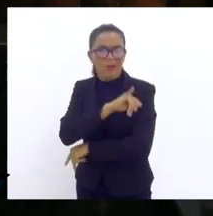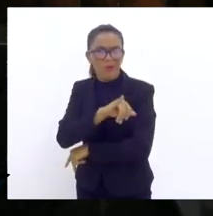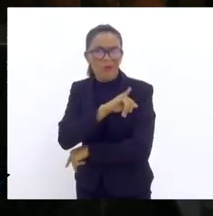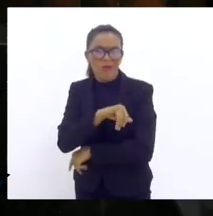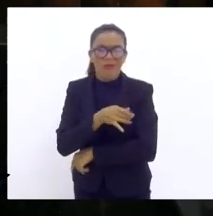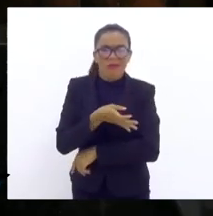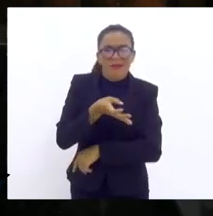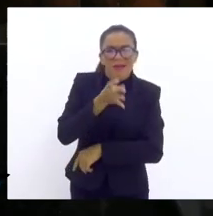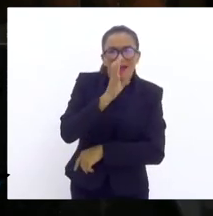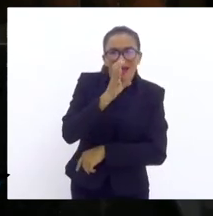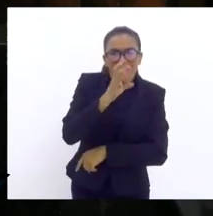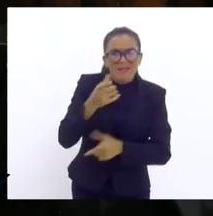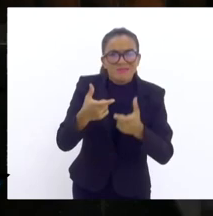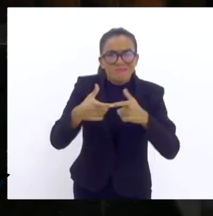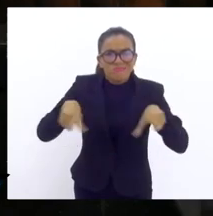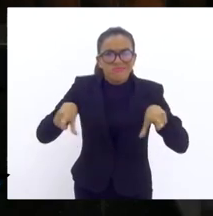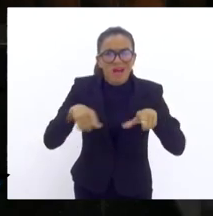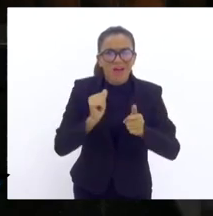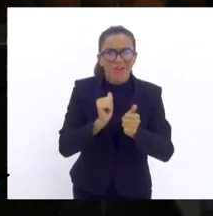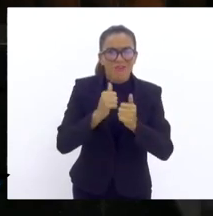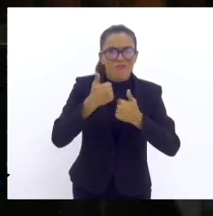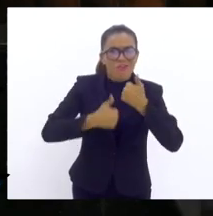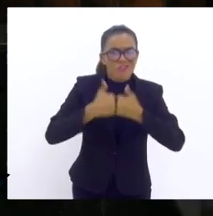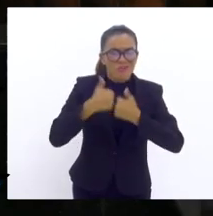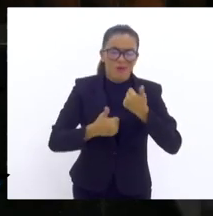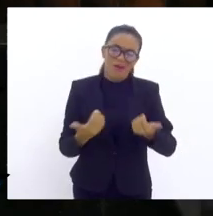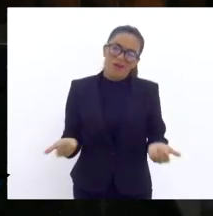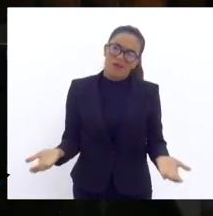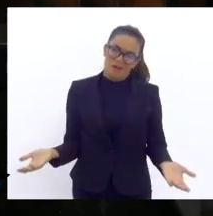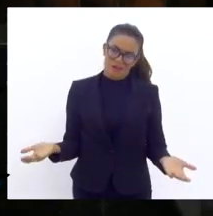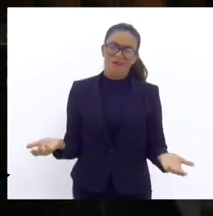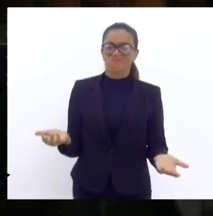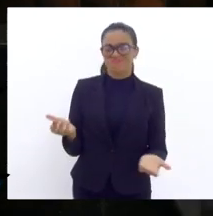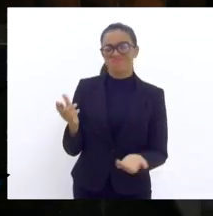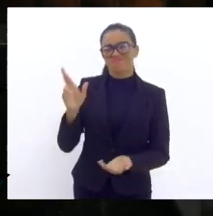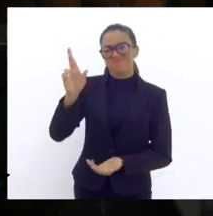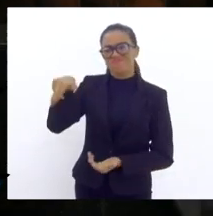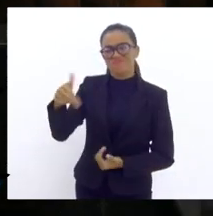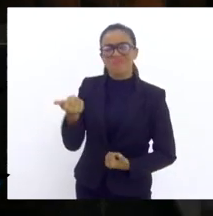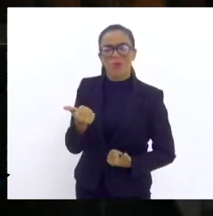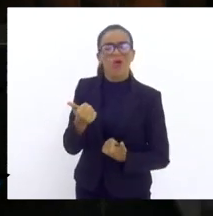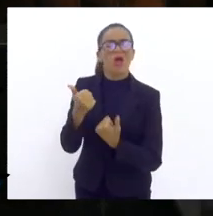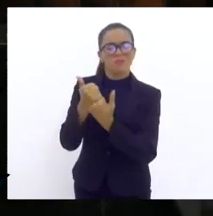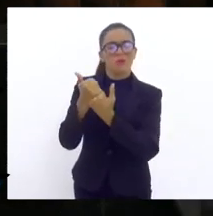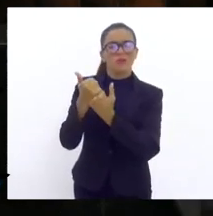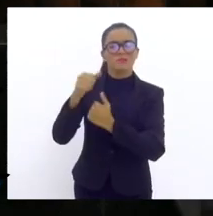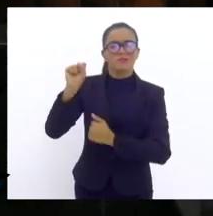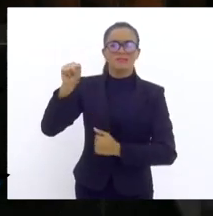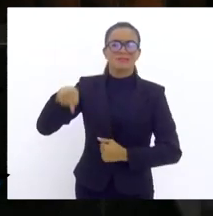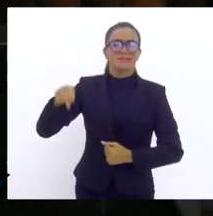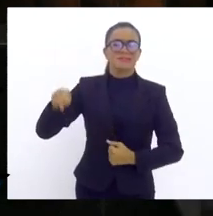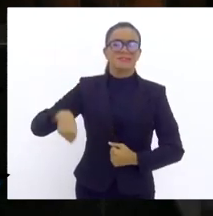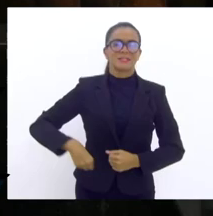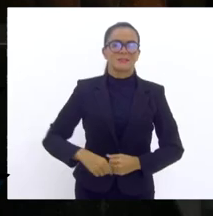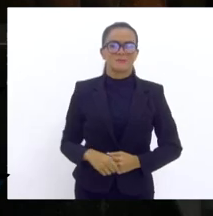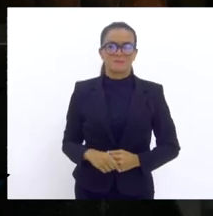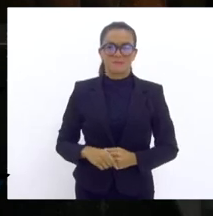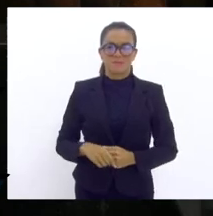a partida de futebol. Cabe razão à vossa excelência no discurso